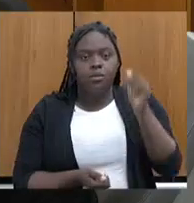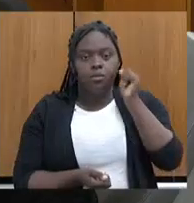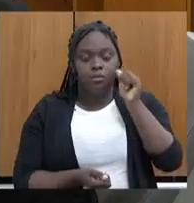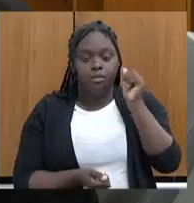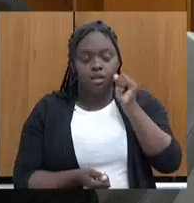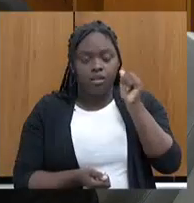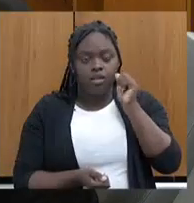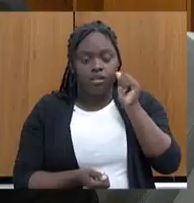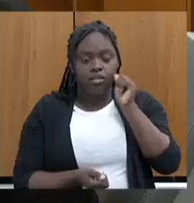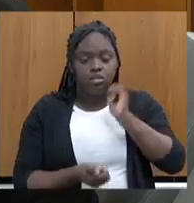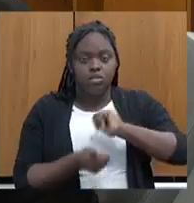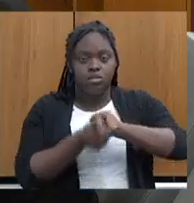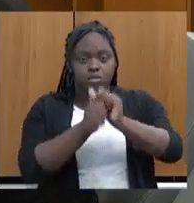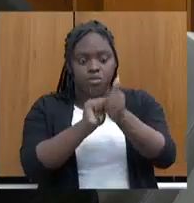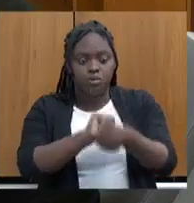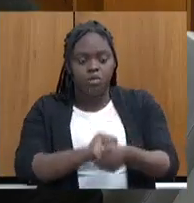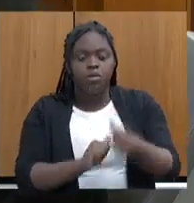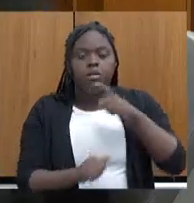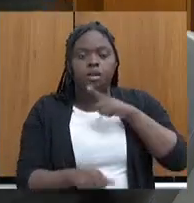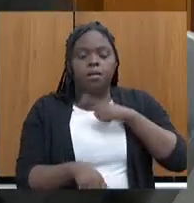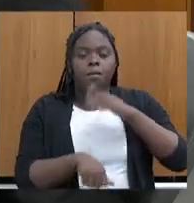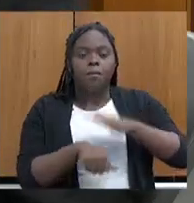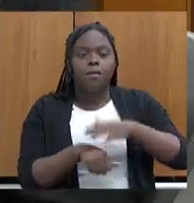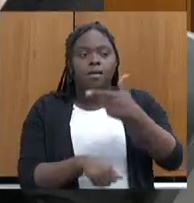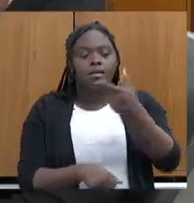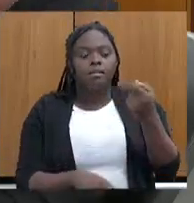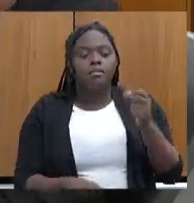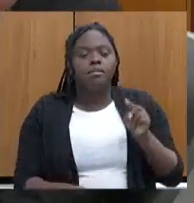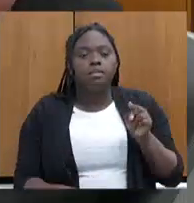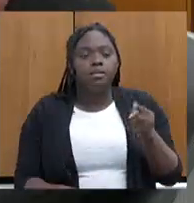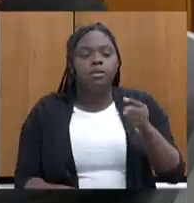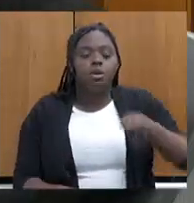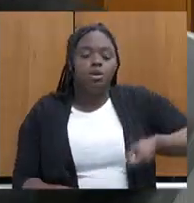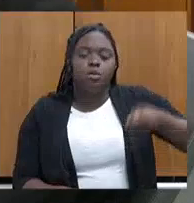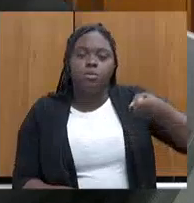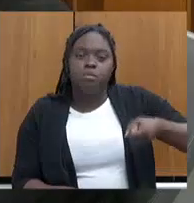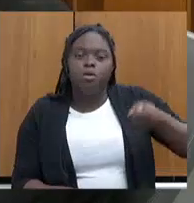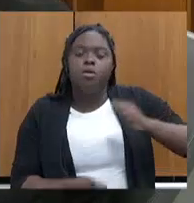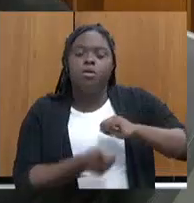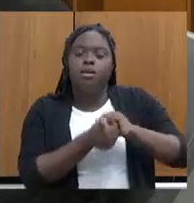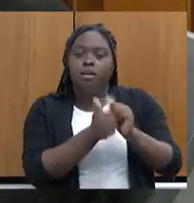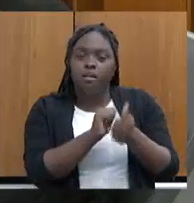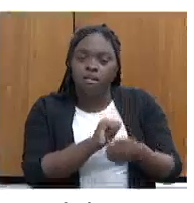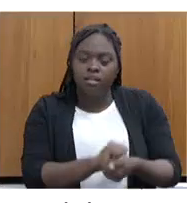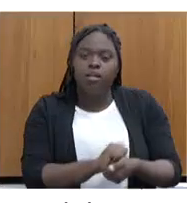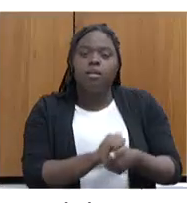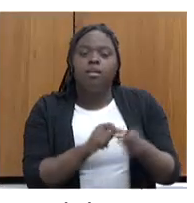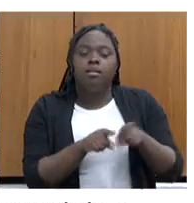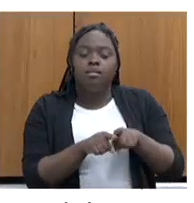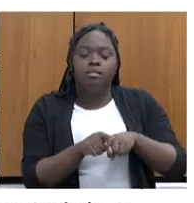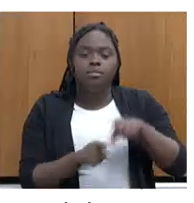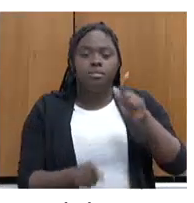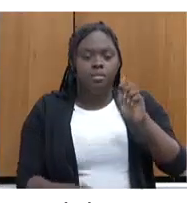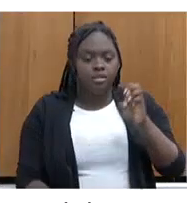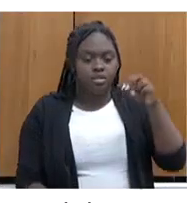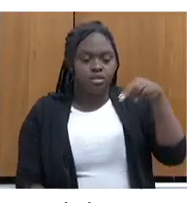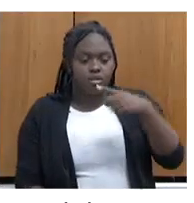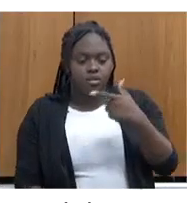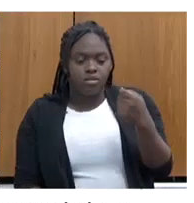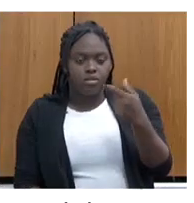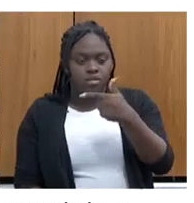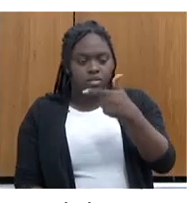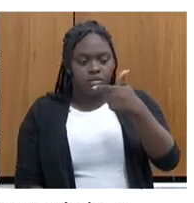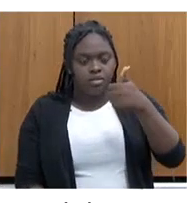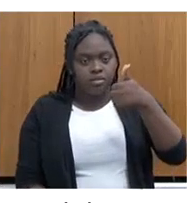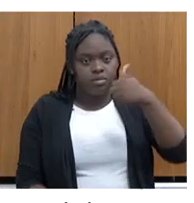Nós temos mais de 20 mil mulheres contempladas com ações do esporte, como Bolsa Atleta, GIM virtual, GENG 2019, GENG 2022,